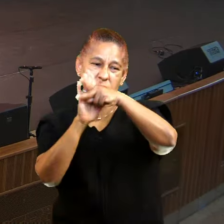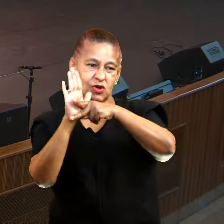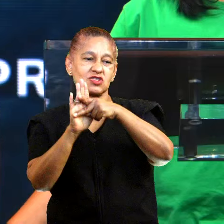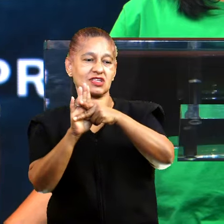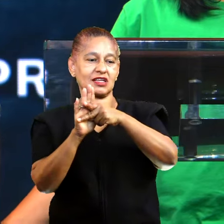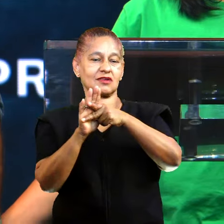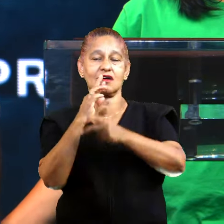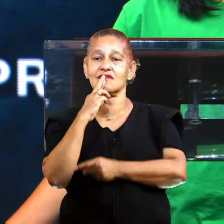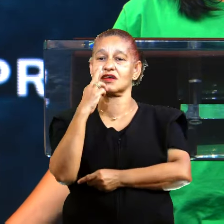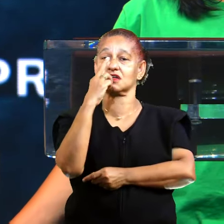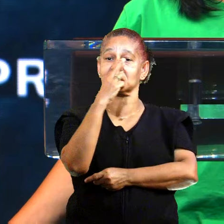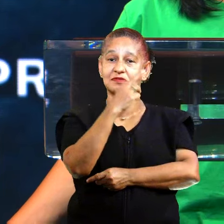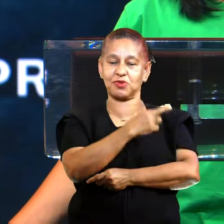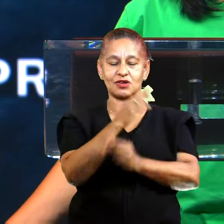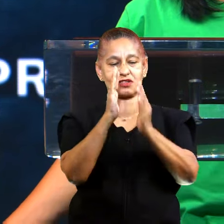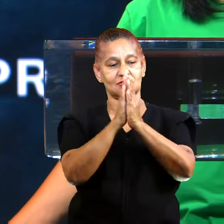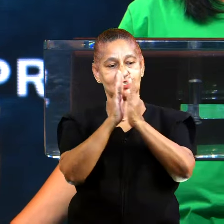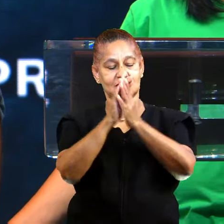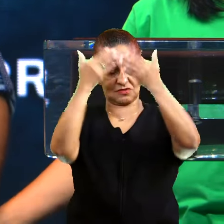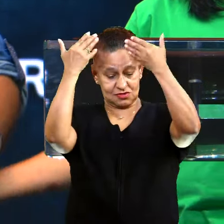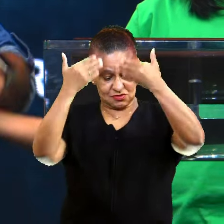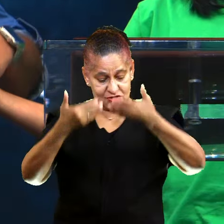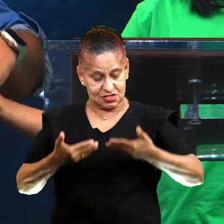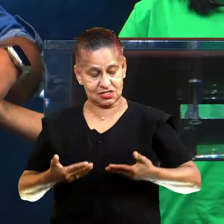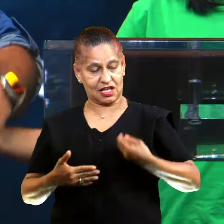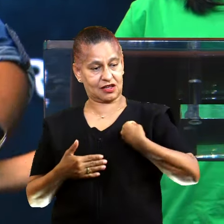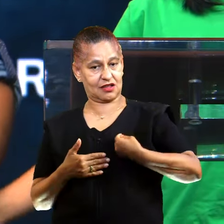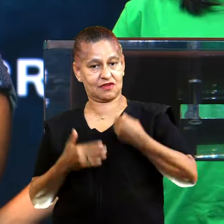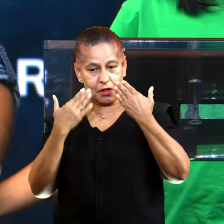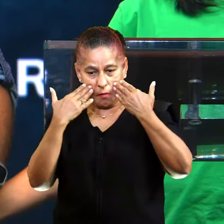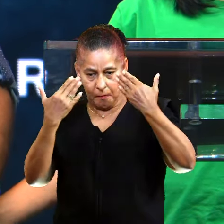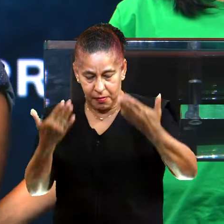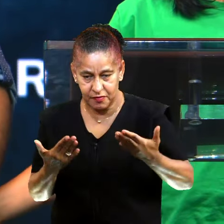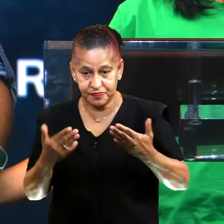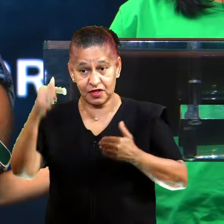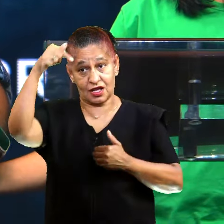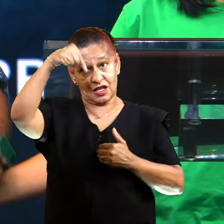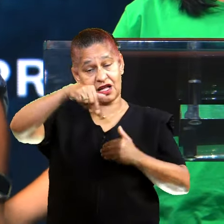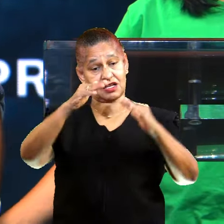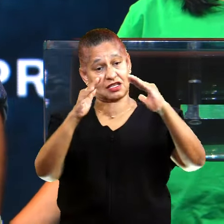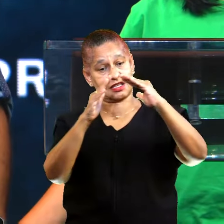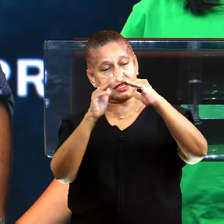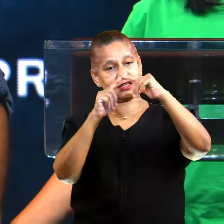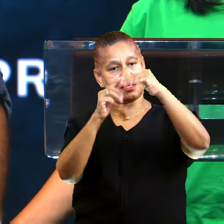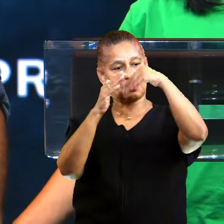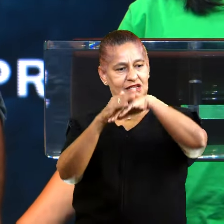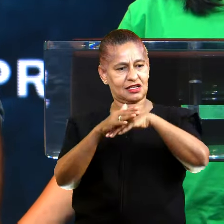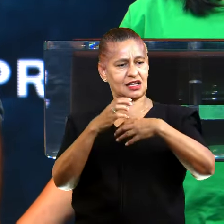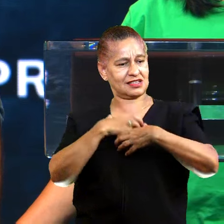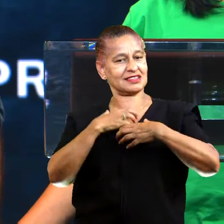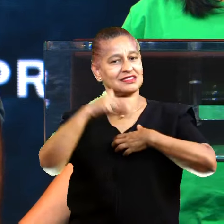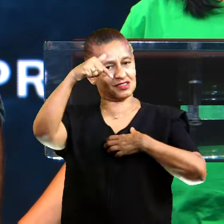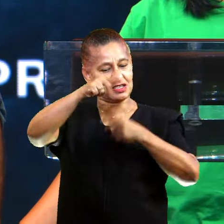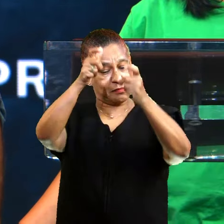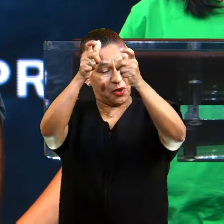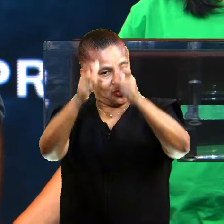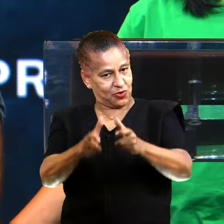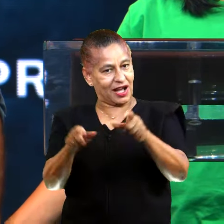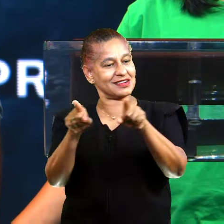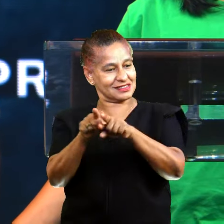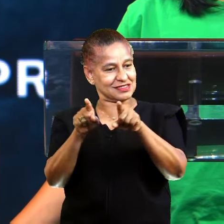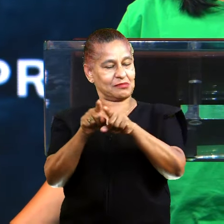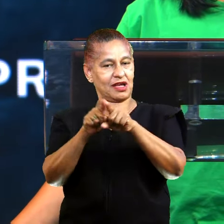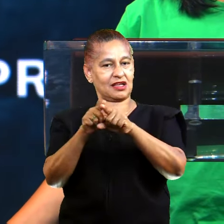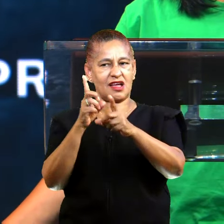resposta de hoje estou aqui. Dentro dessa casa, dessa igreja, que eu sinto a minha casa, eu também encontrei vários